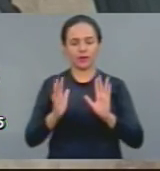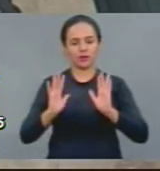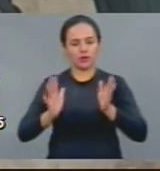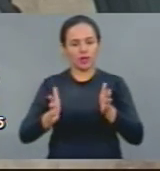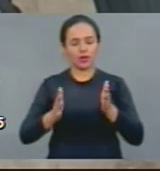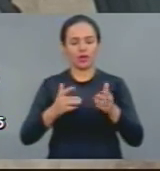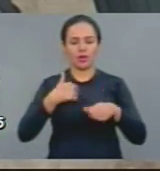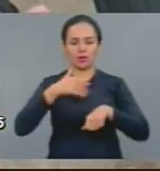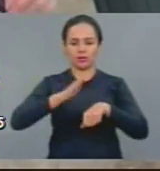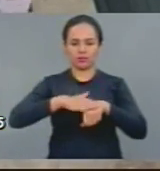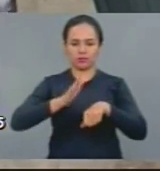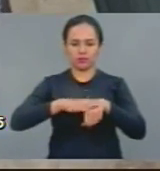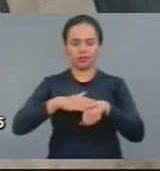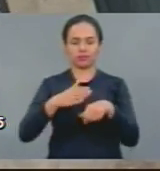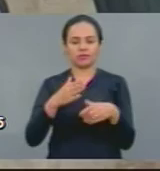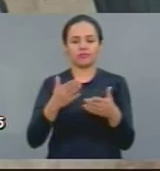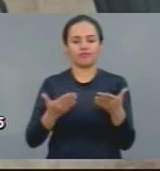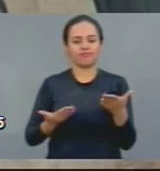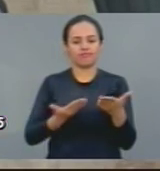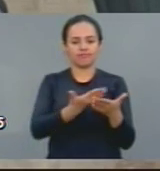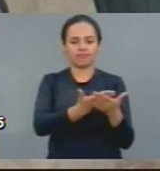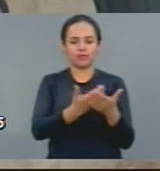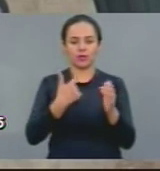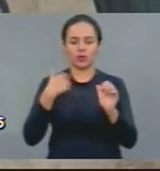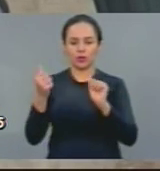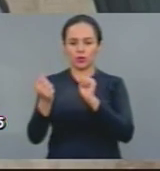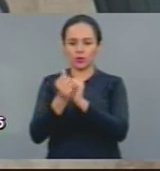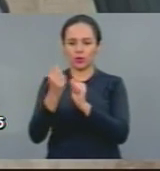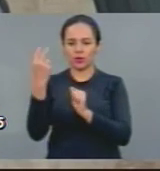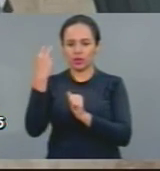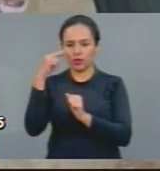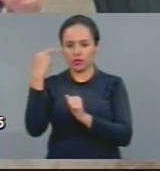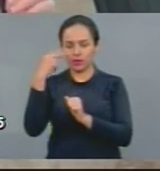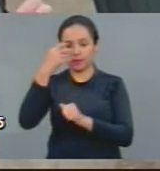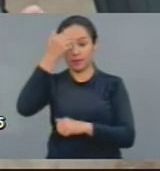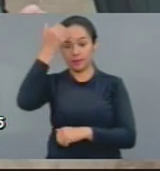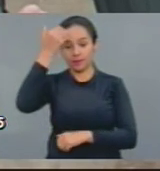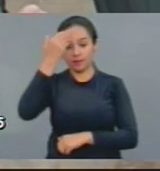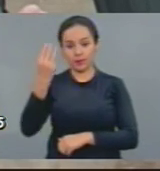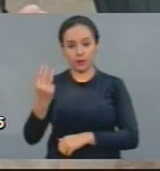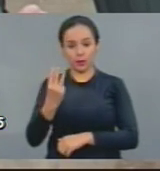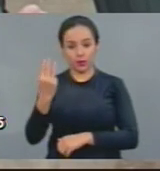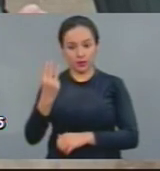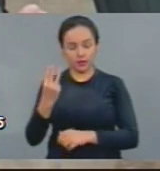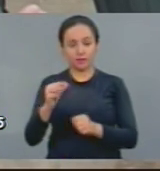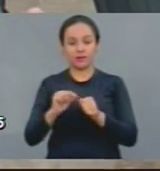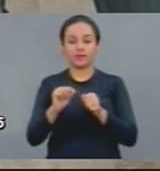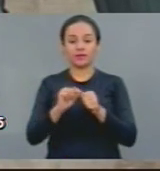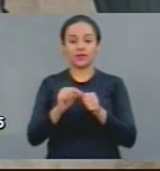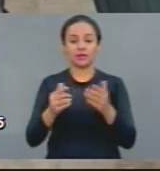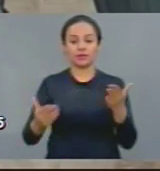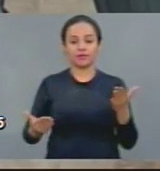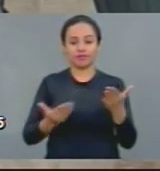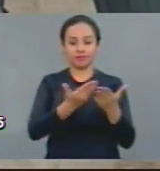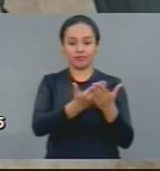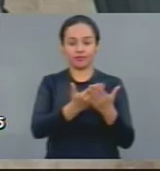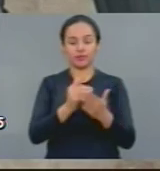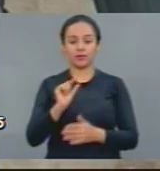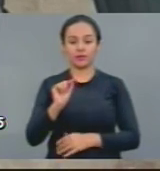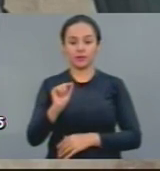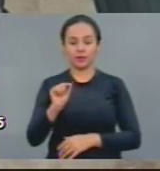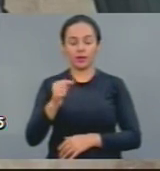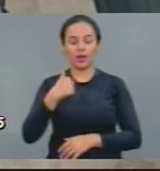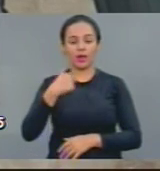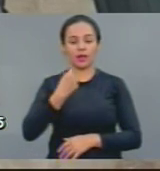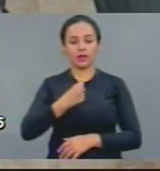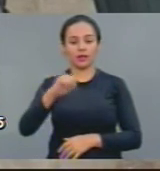de minha autoria, em conjunto com o deputado Adilon e o deputado Roberto Mesquita, nós convidamos a comparecer, na Comissão de Defesa